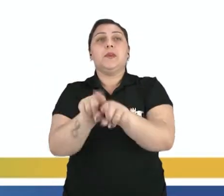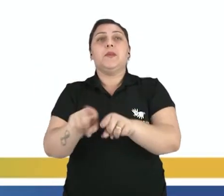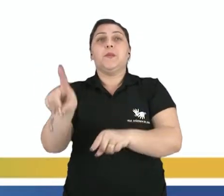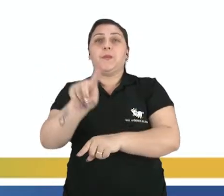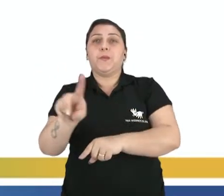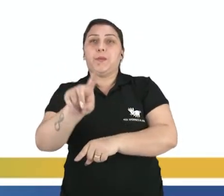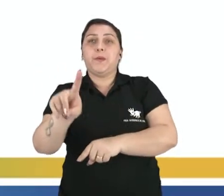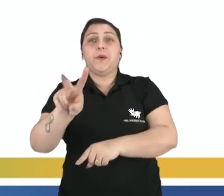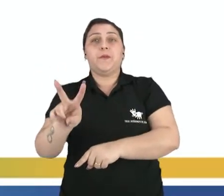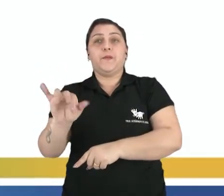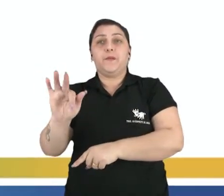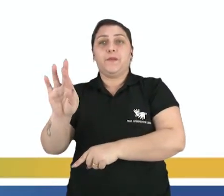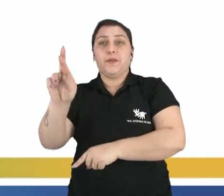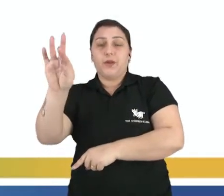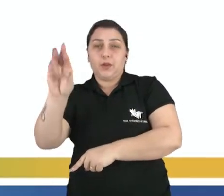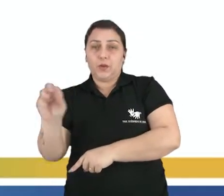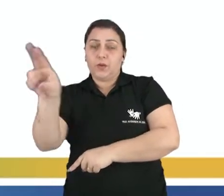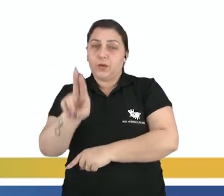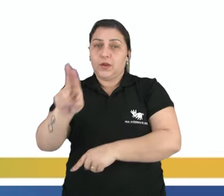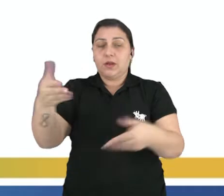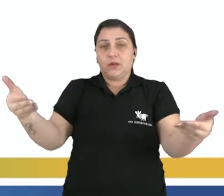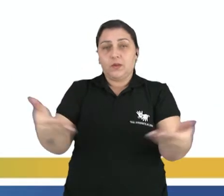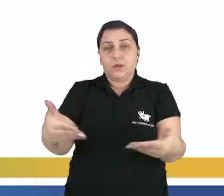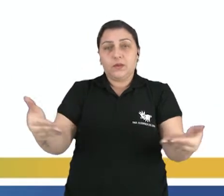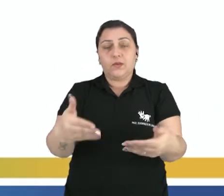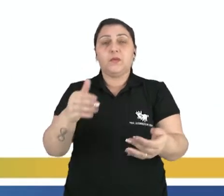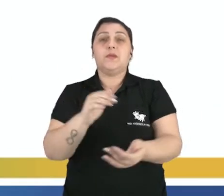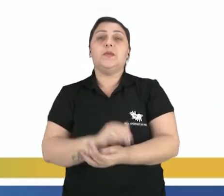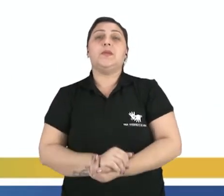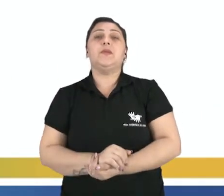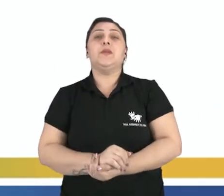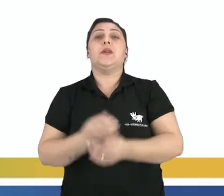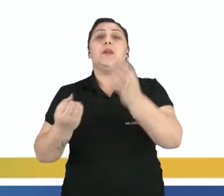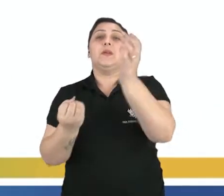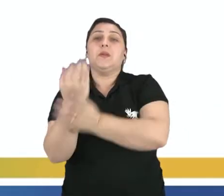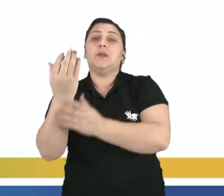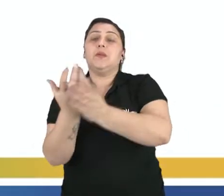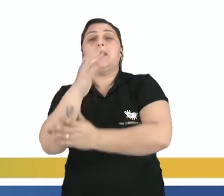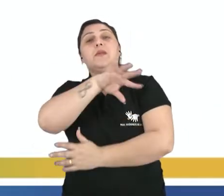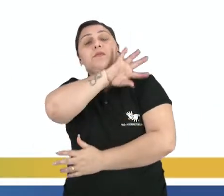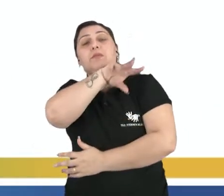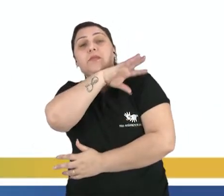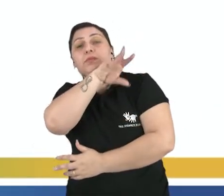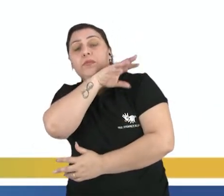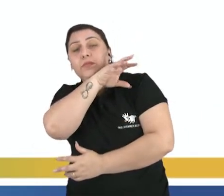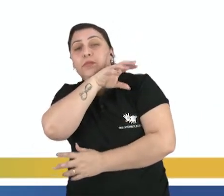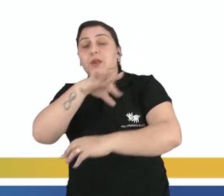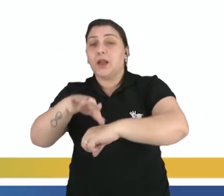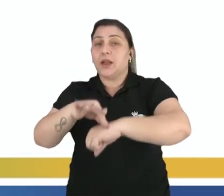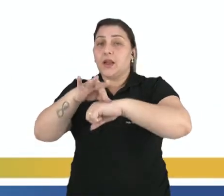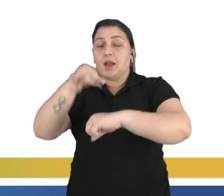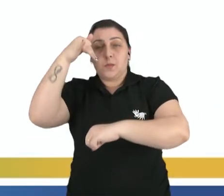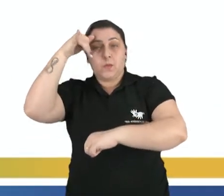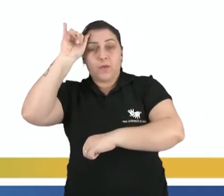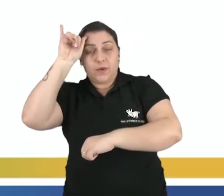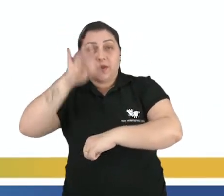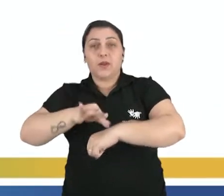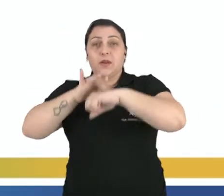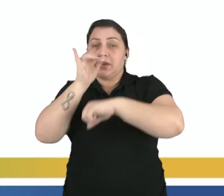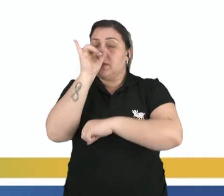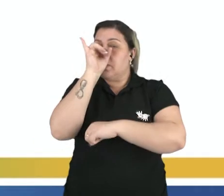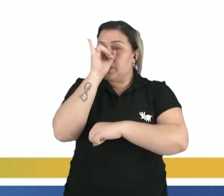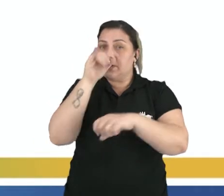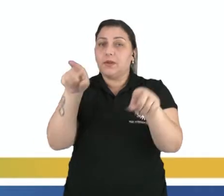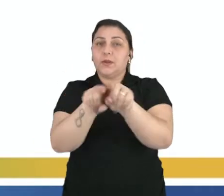in vitro, que é muito utilizada hoje na produção animal, na produção de carne bovina, na produção de carne